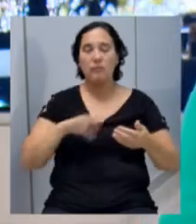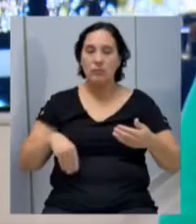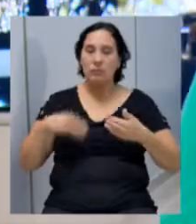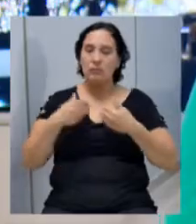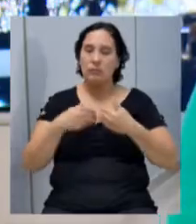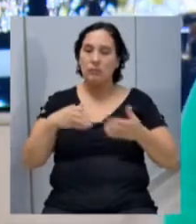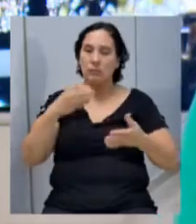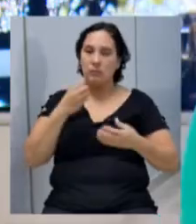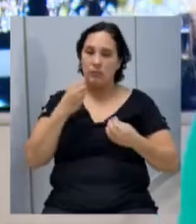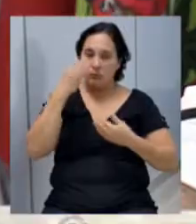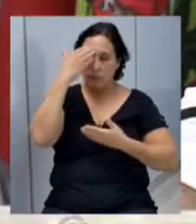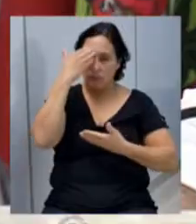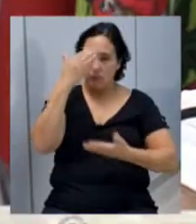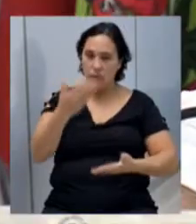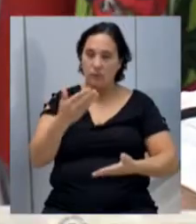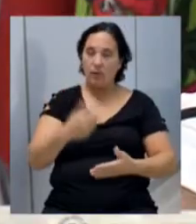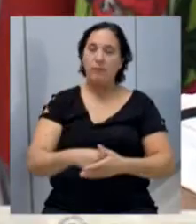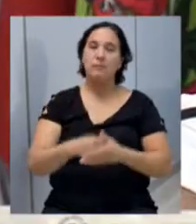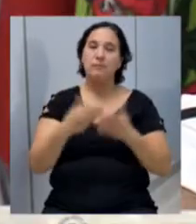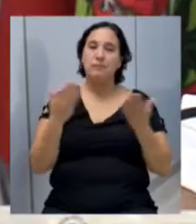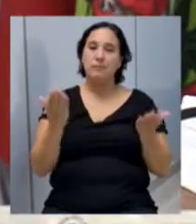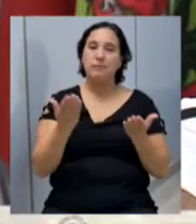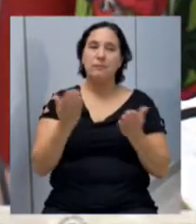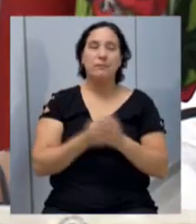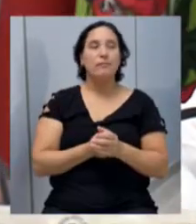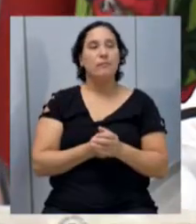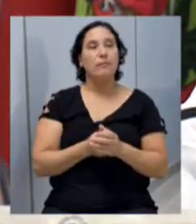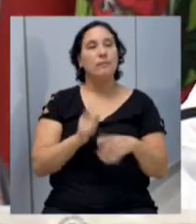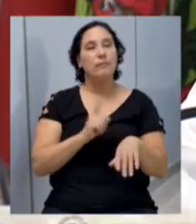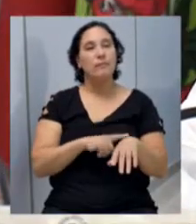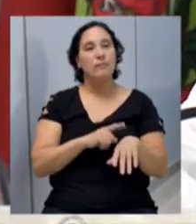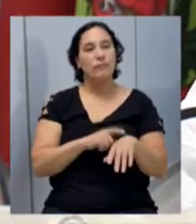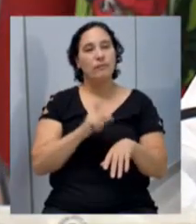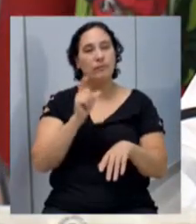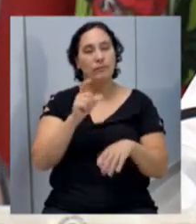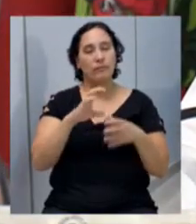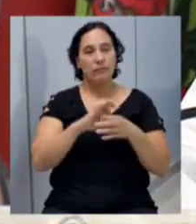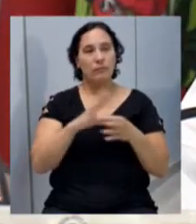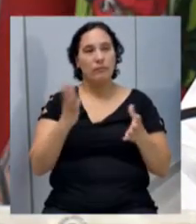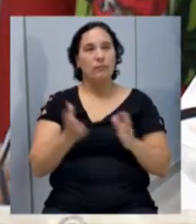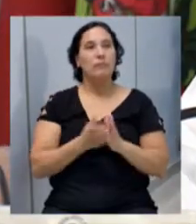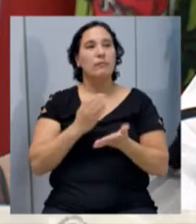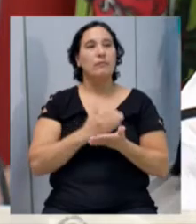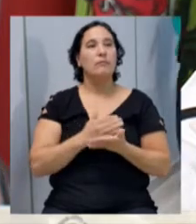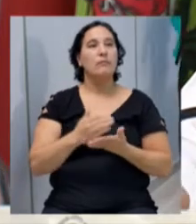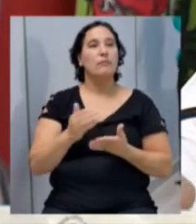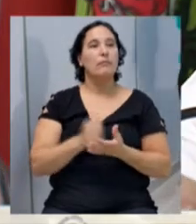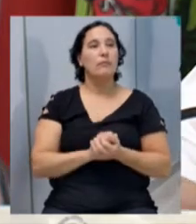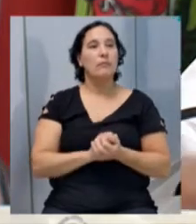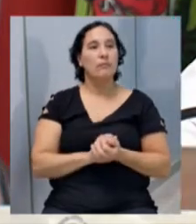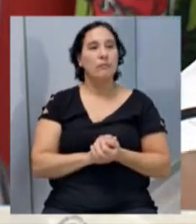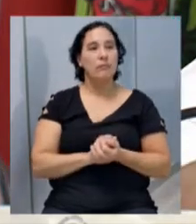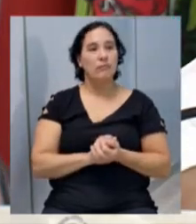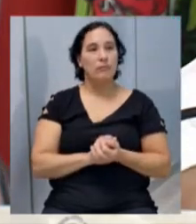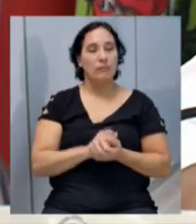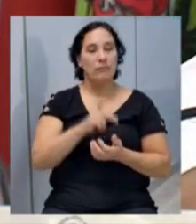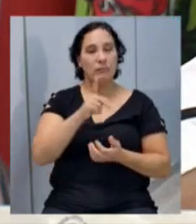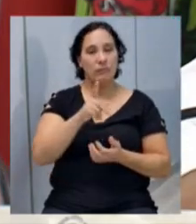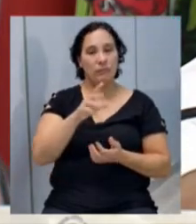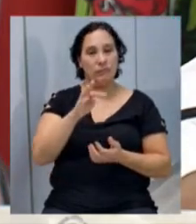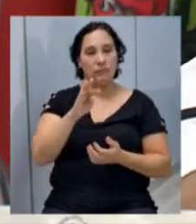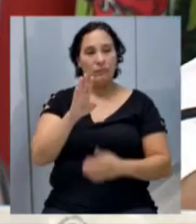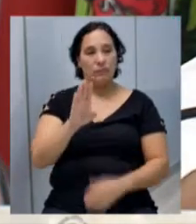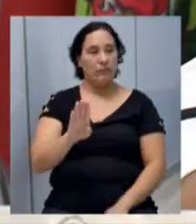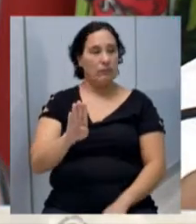Muito obrigada. Abro, neste momento, o período da palavra livre a iniciar pela bancada do PTB.